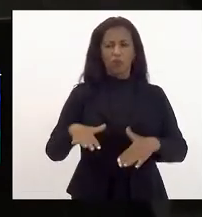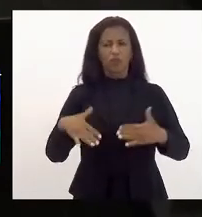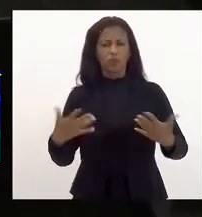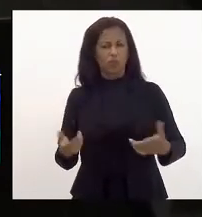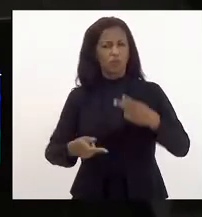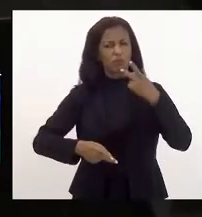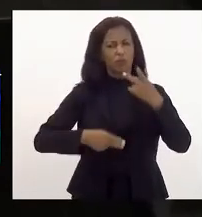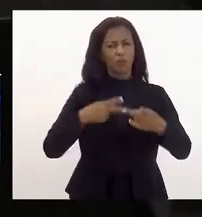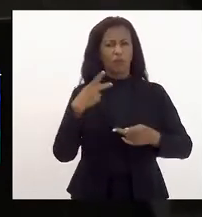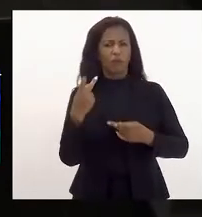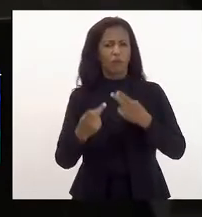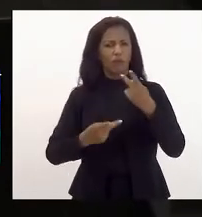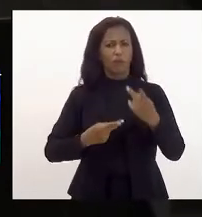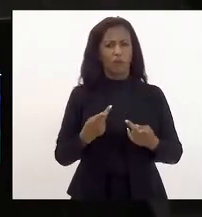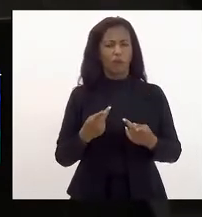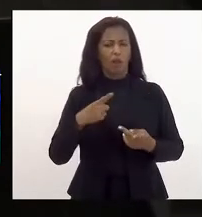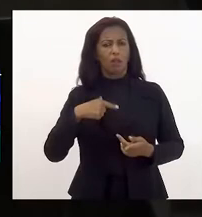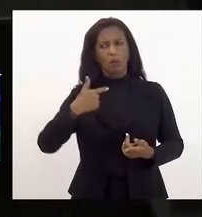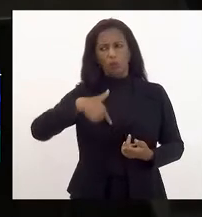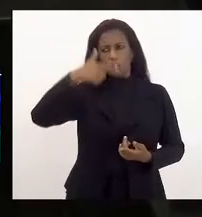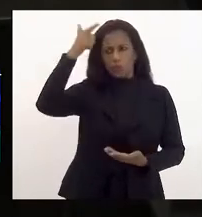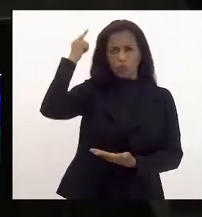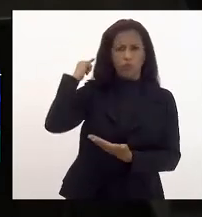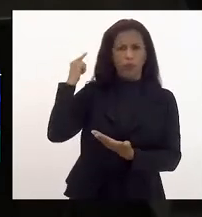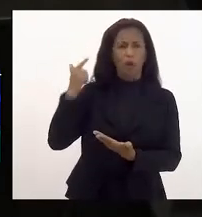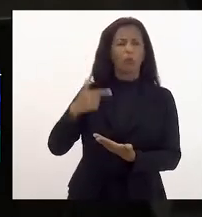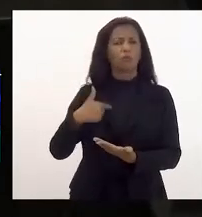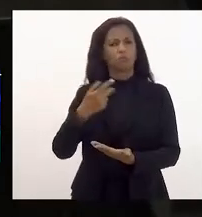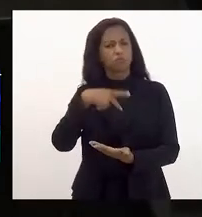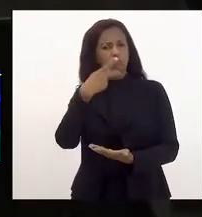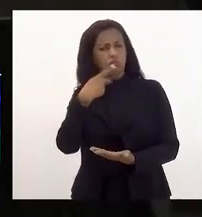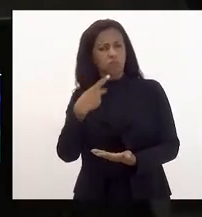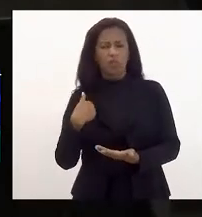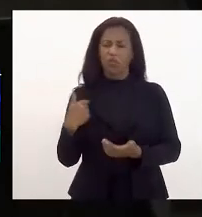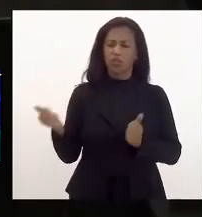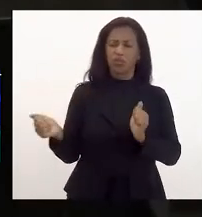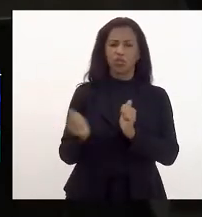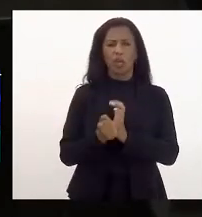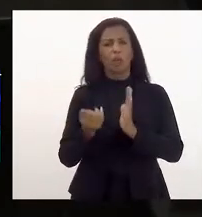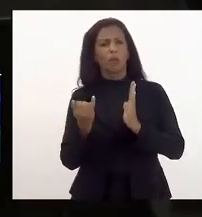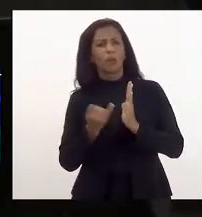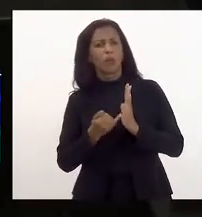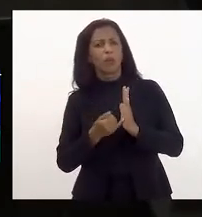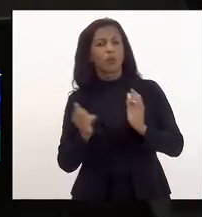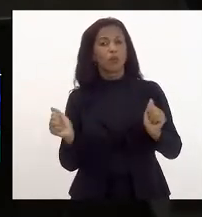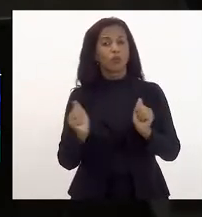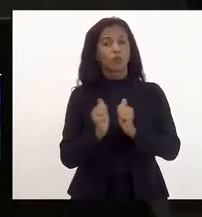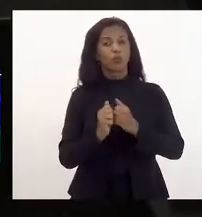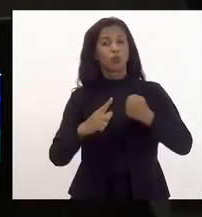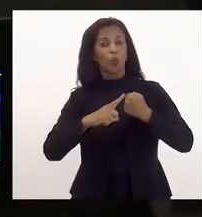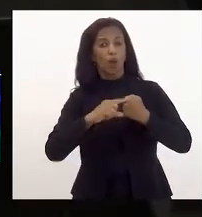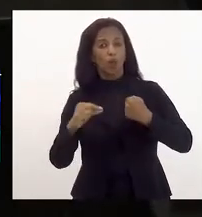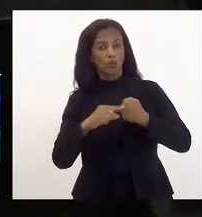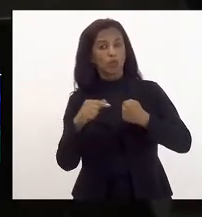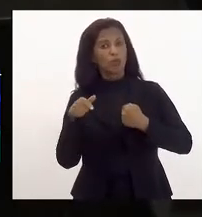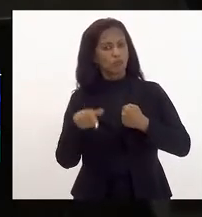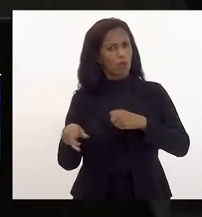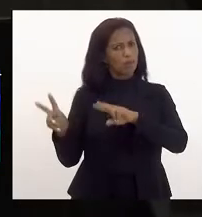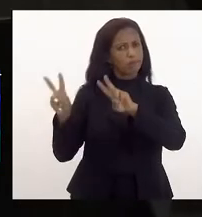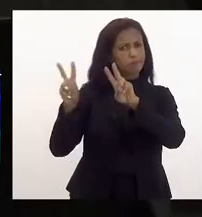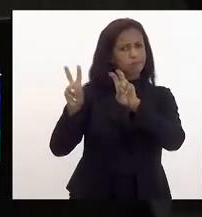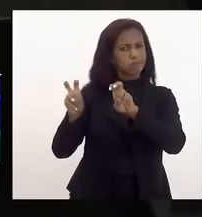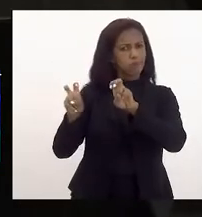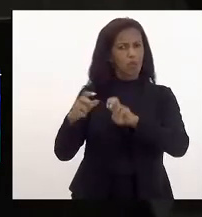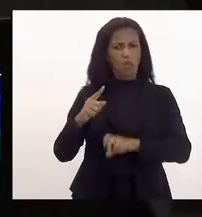falado de que tanto tem falado o Luiz Paulo eu e o Luiz Paulo até já publicamos juntos um artigo sobre essa matéria eu não